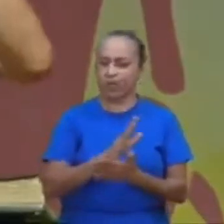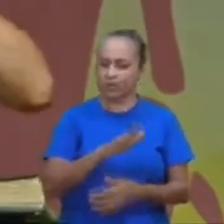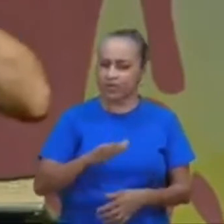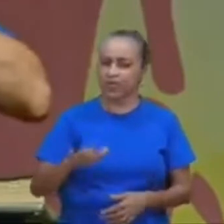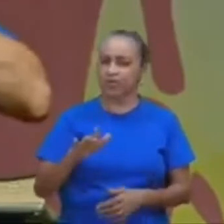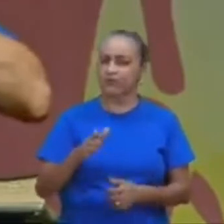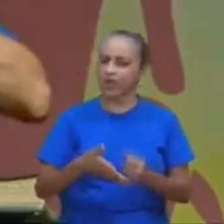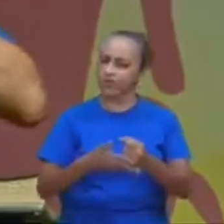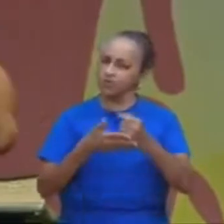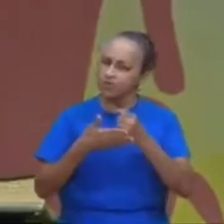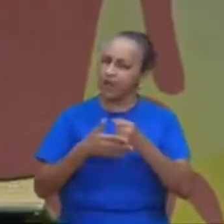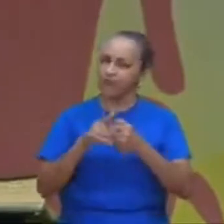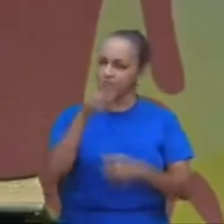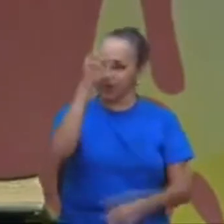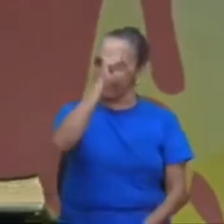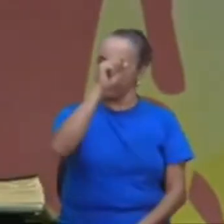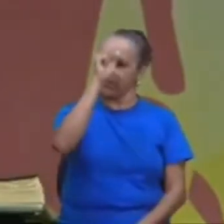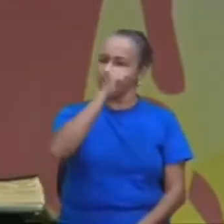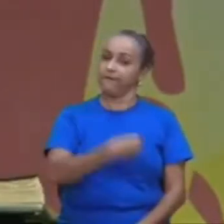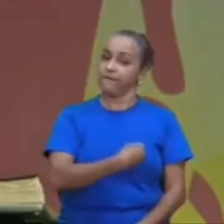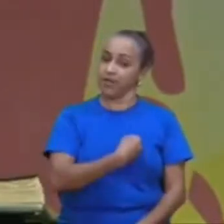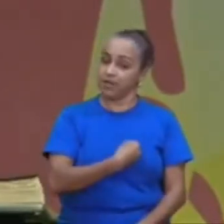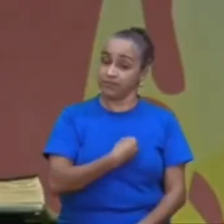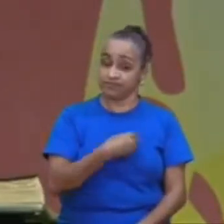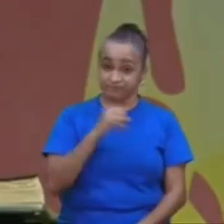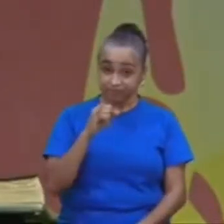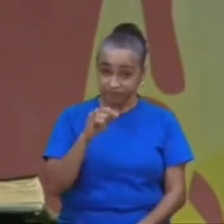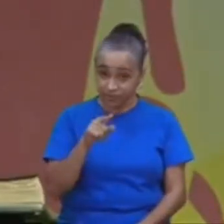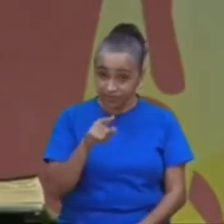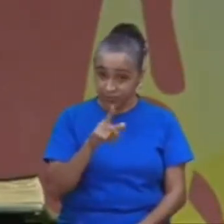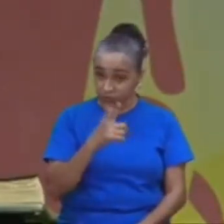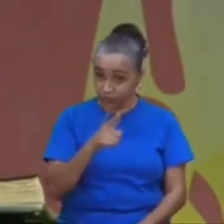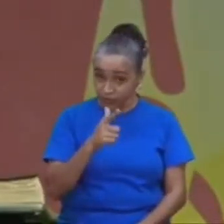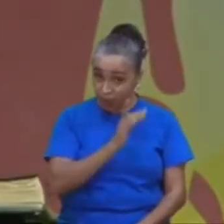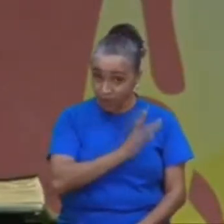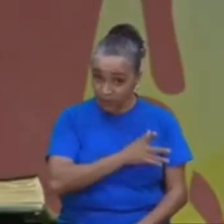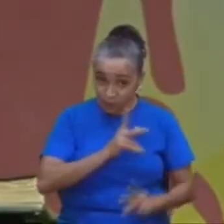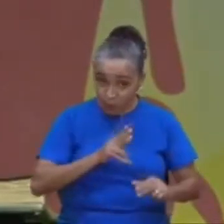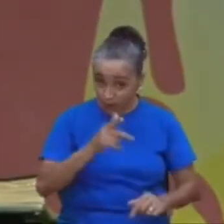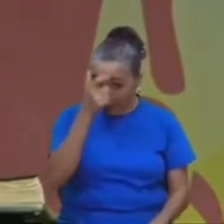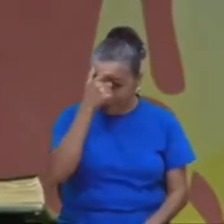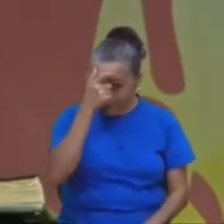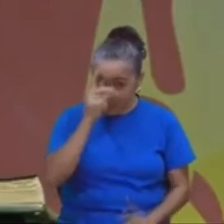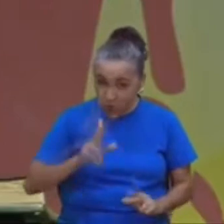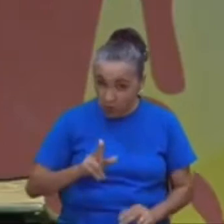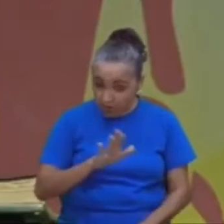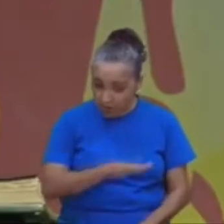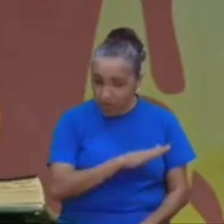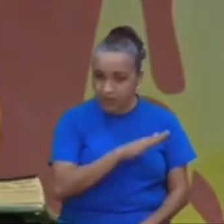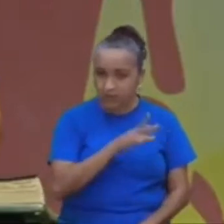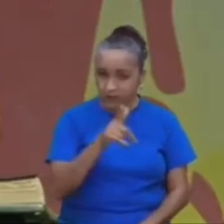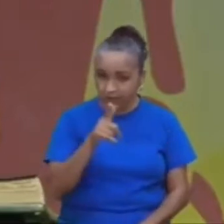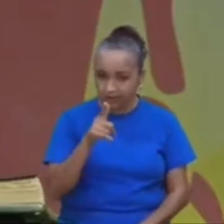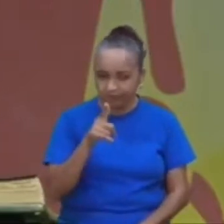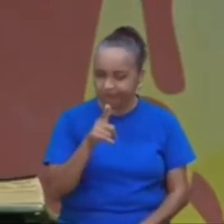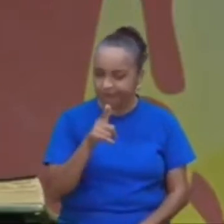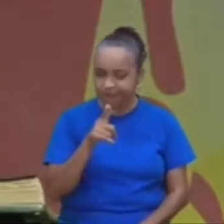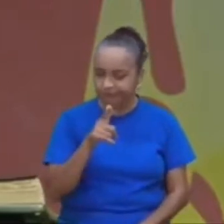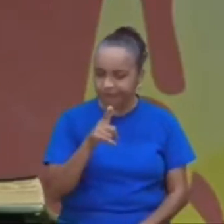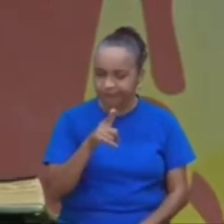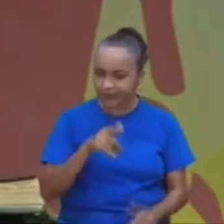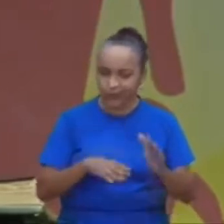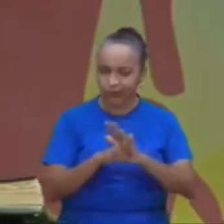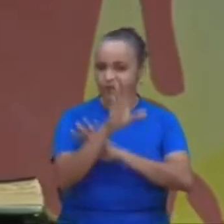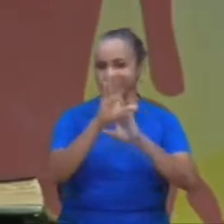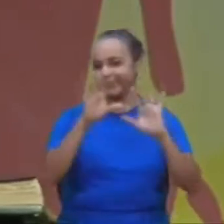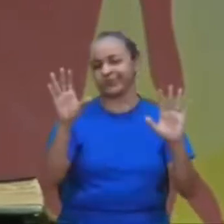ensinamentos, para nossas vidas, afinal, quem não tem o coração, de criança, não será grande, no reino dos